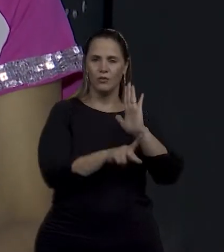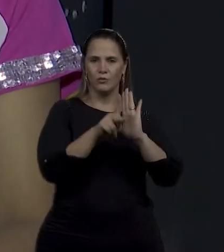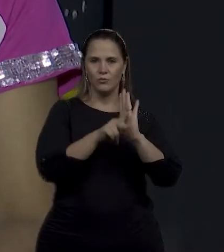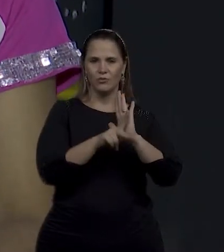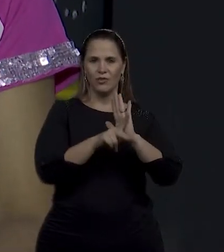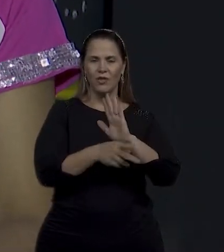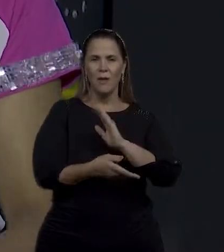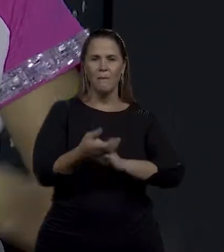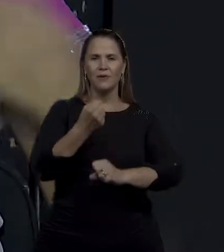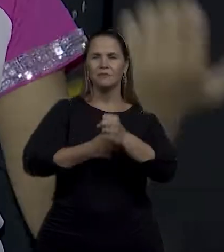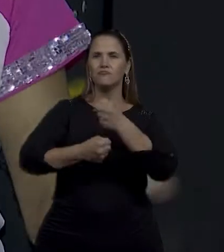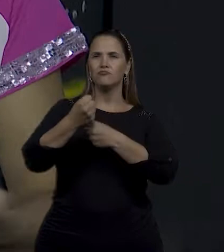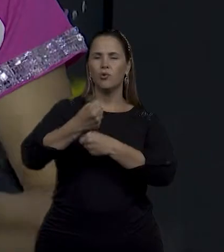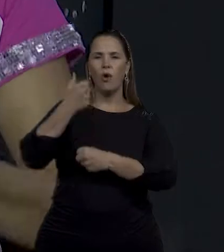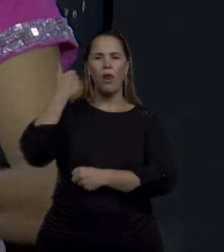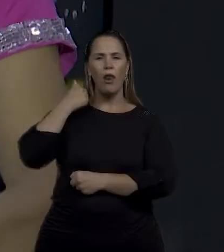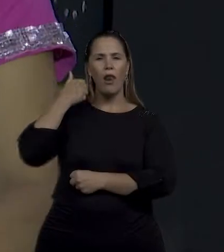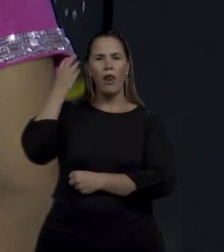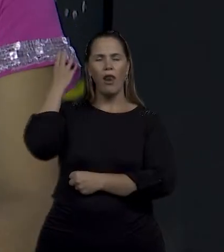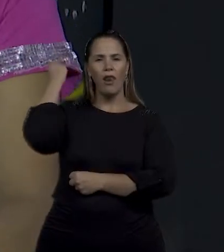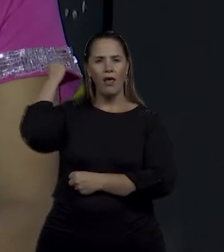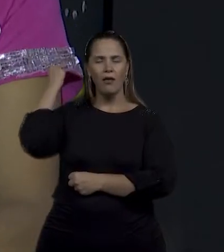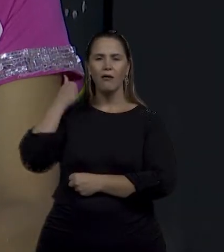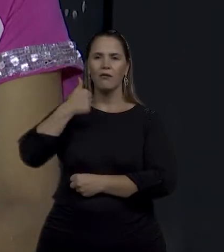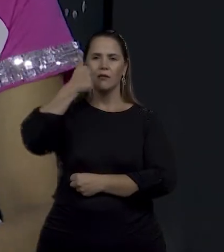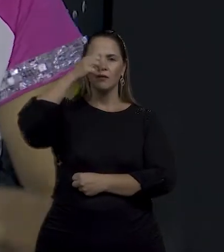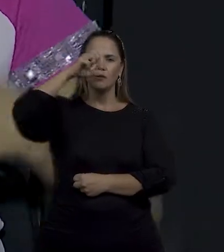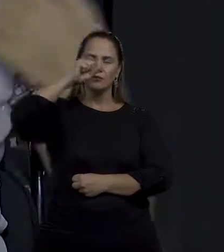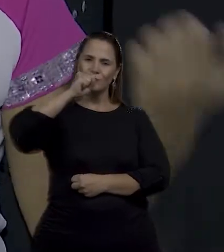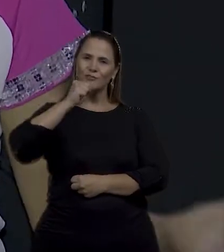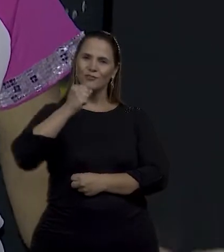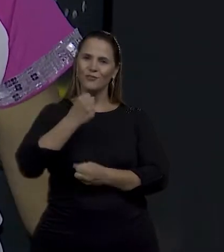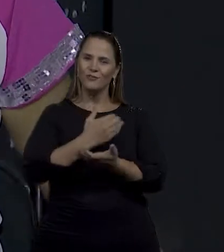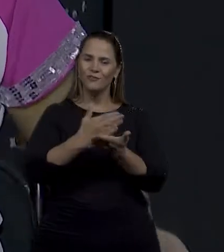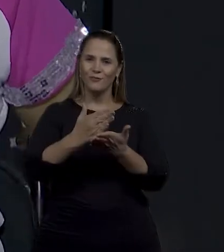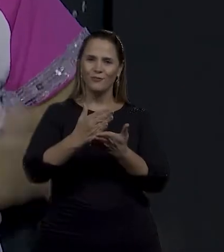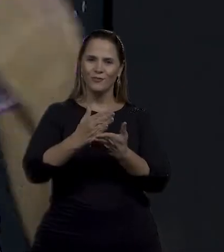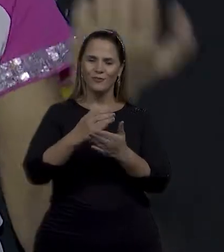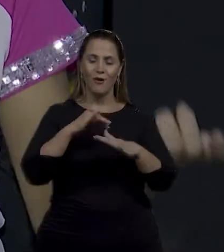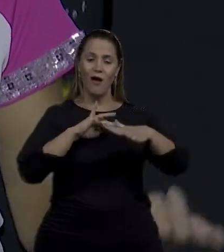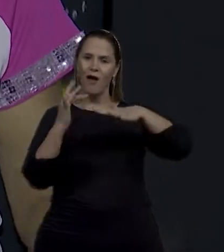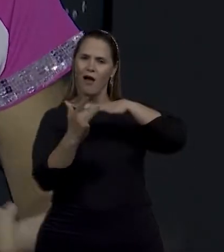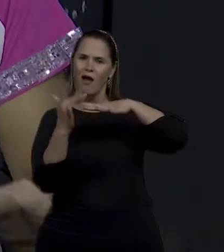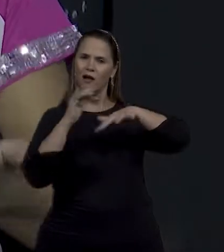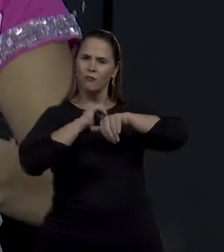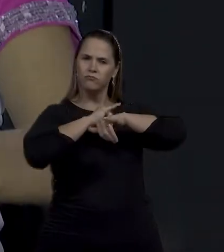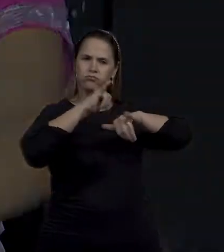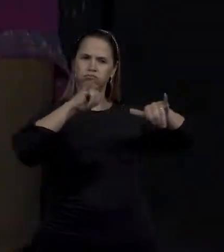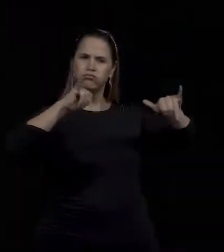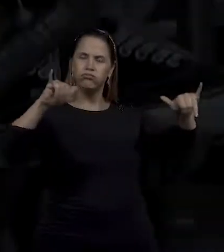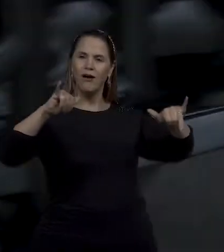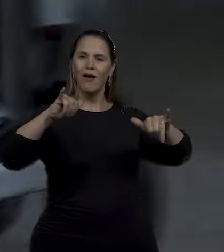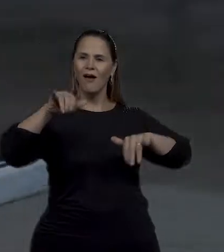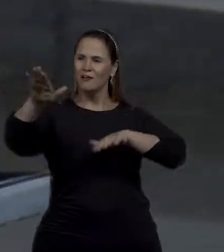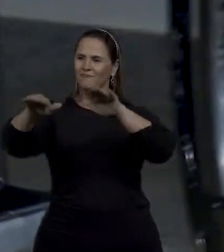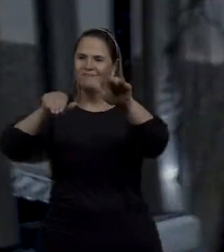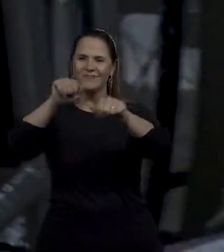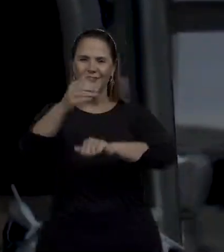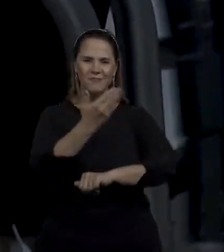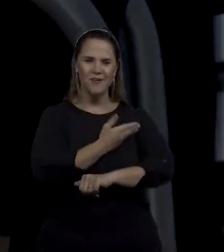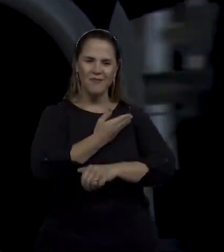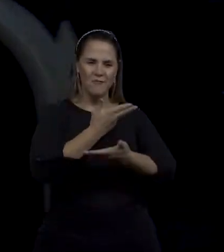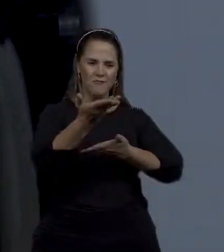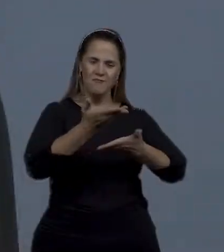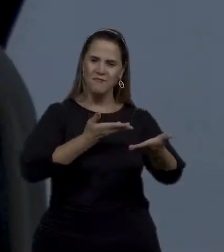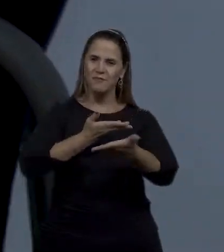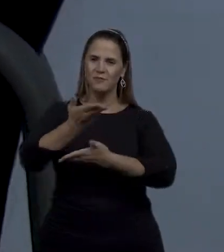aí em 2018, né? A gente começou a fazer propaganda nas redes sociais. Um amigo chamava outro amigo. Depois